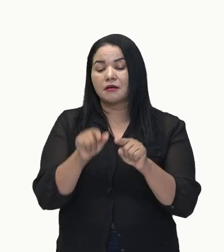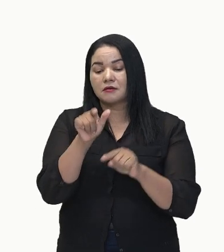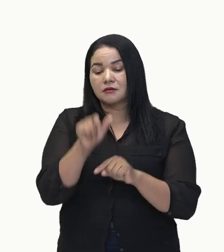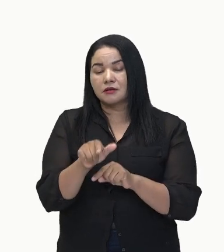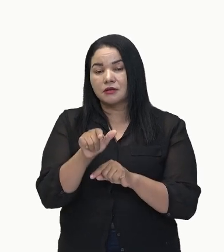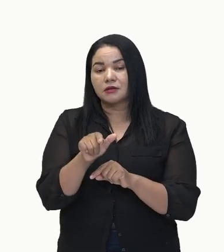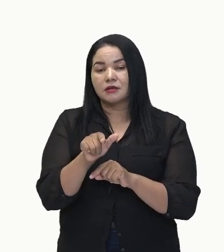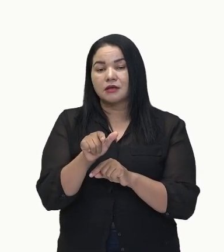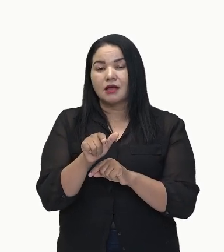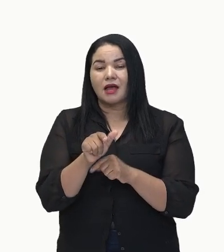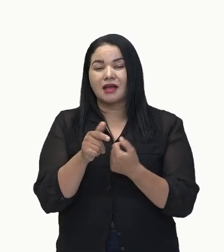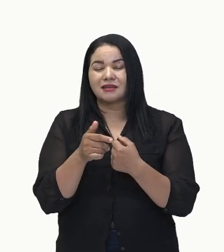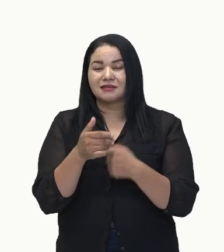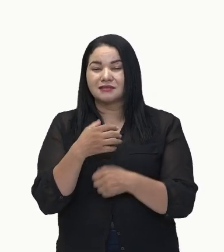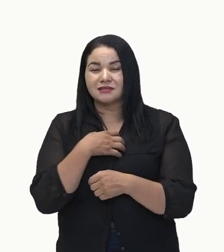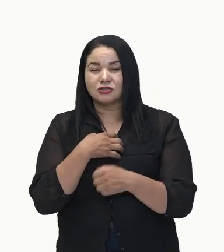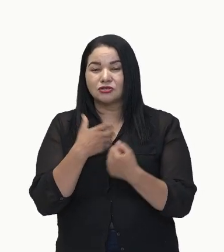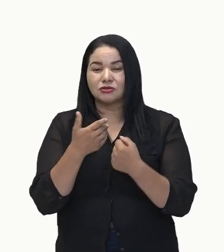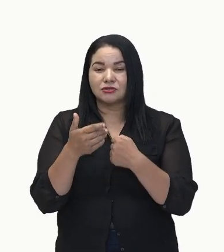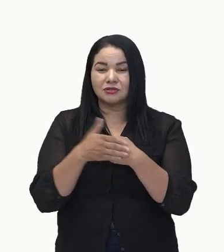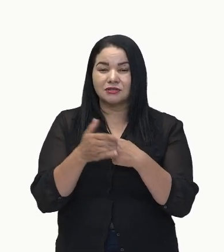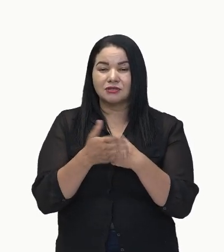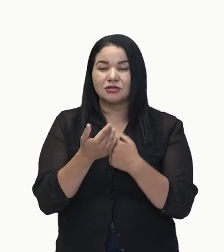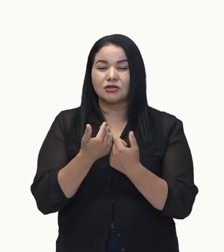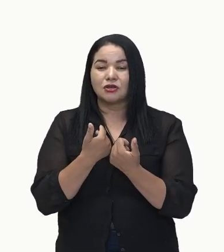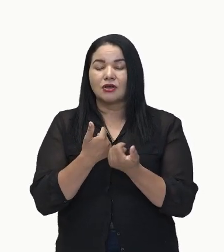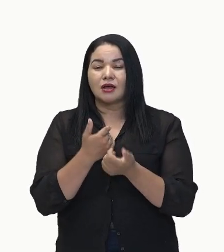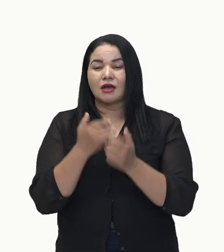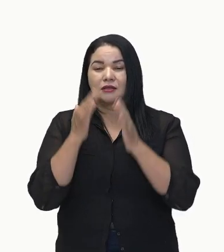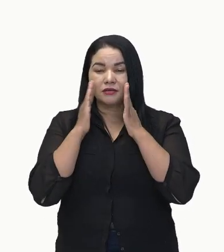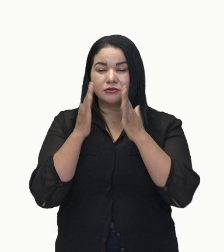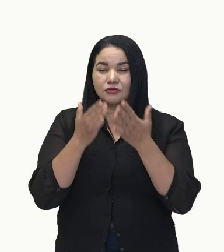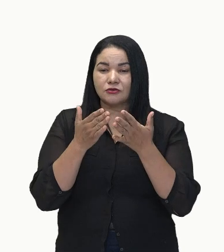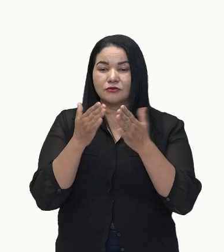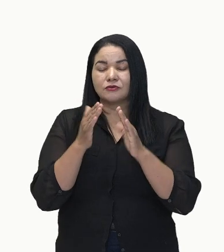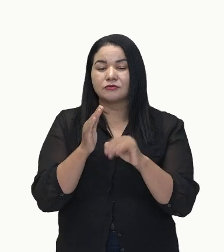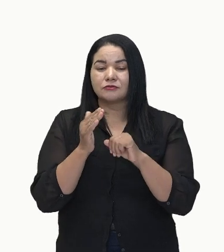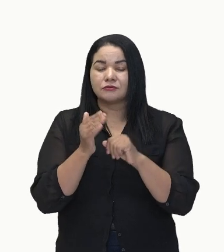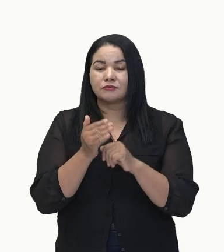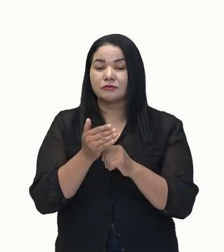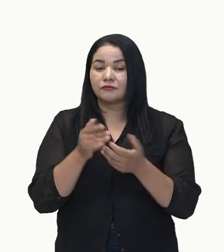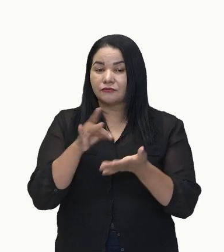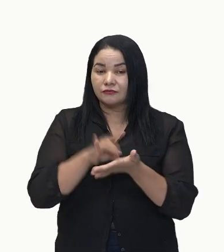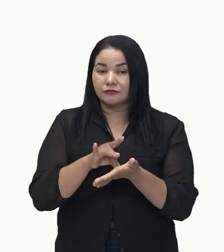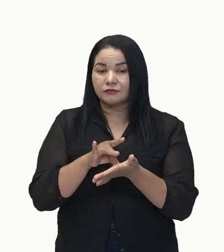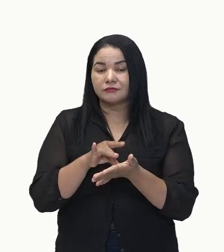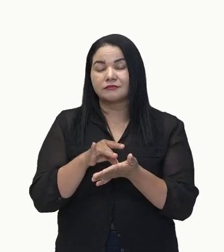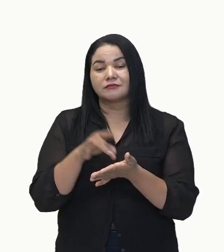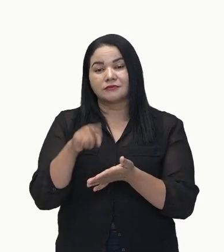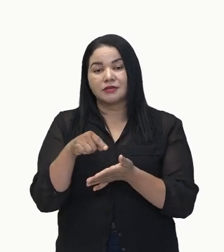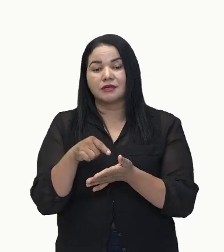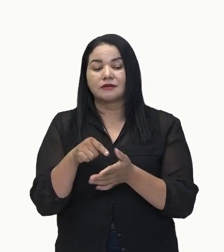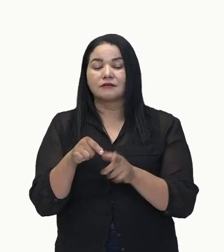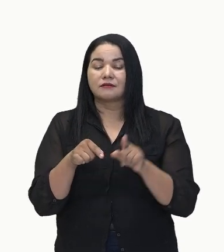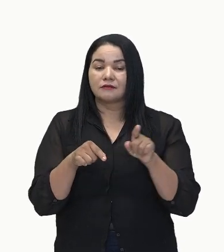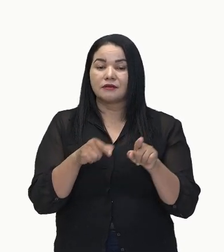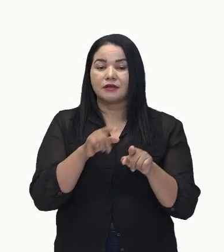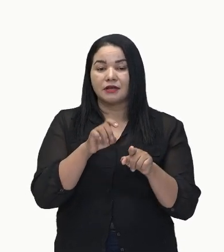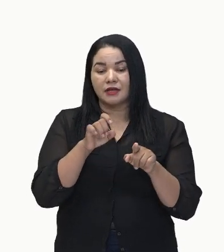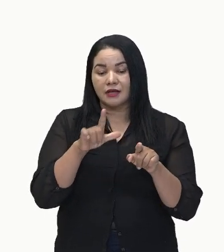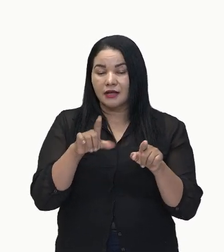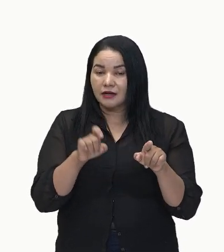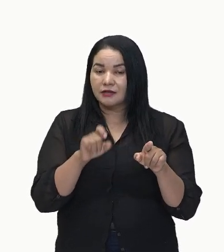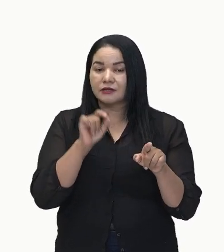carinhoso, atencioso e sincero? Ele. Exatamente. Ele. Tá aqui o